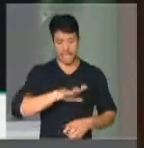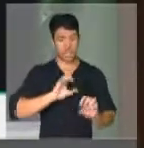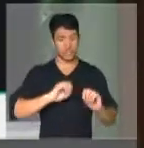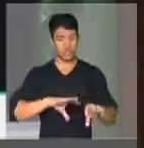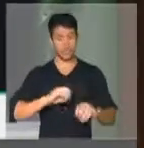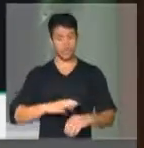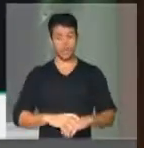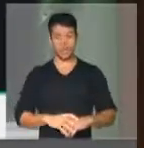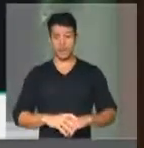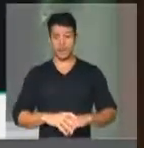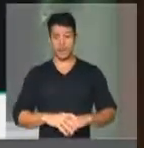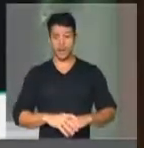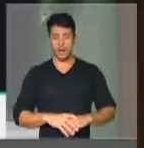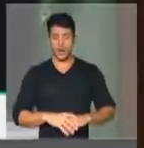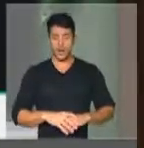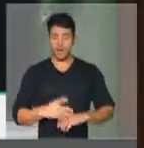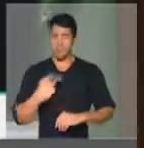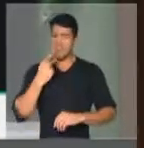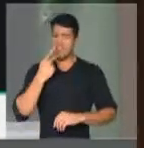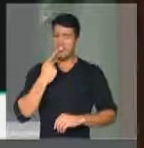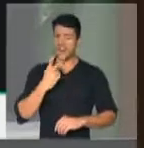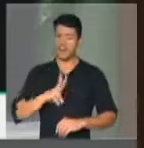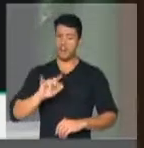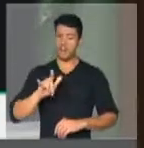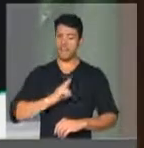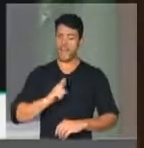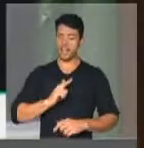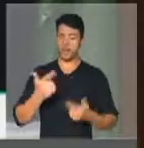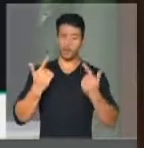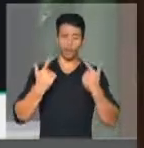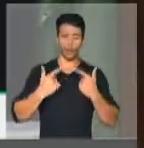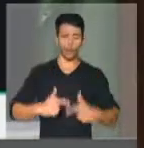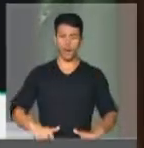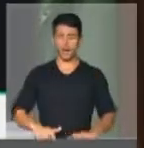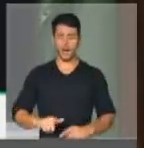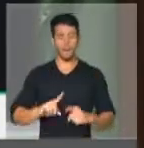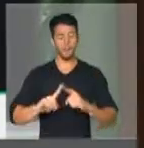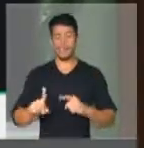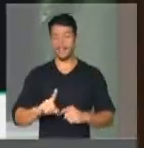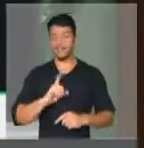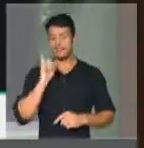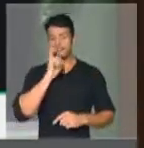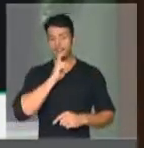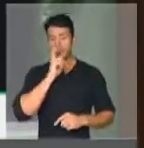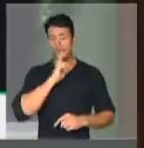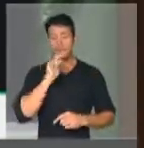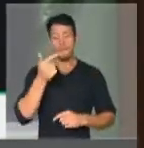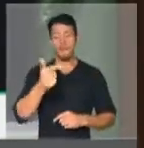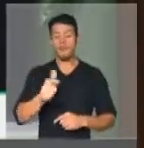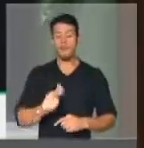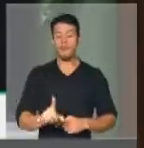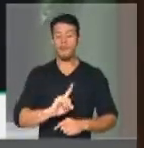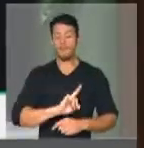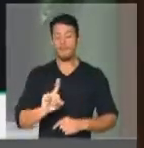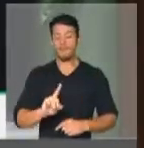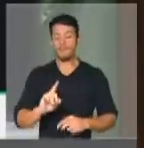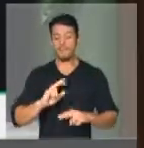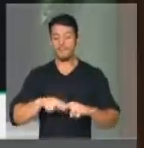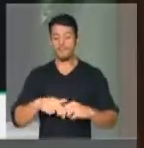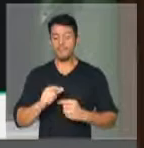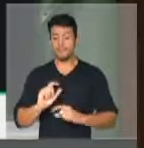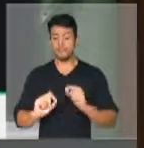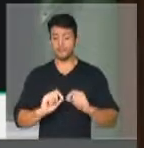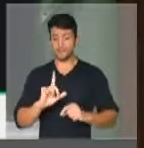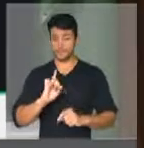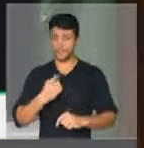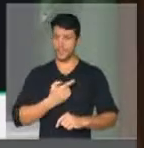questão da suposta neutralidade, isso não vai existir, porque isso se opõe, e